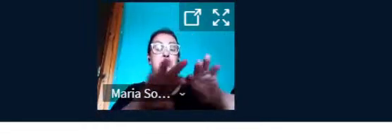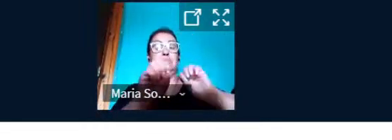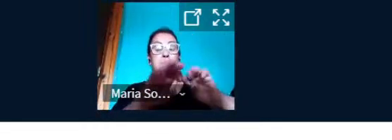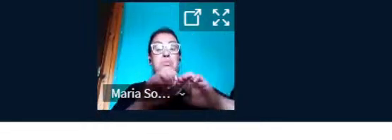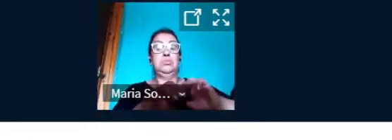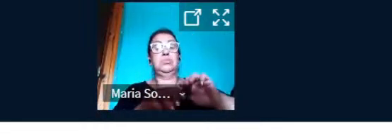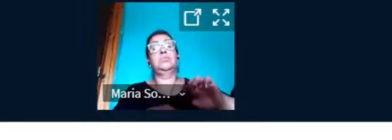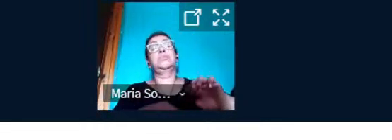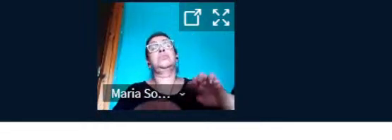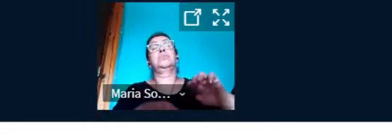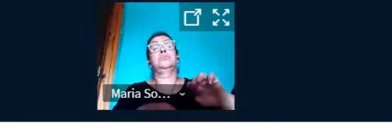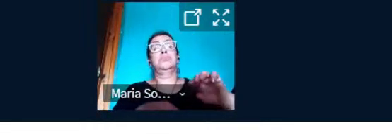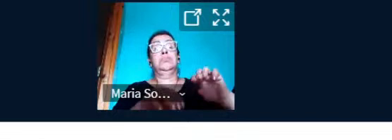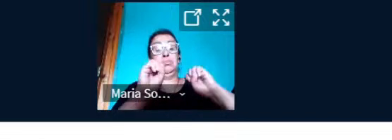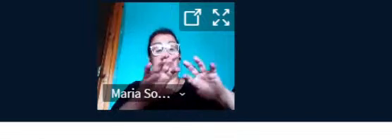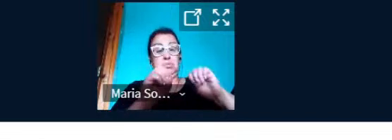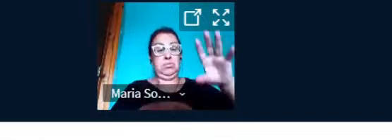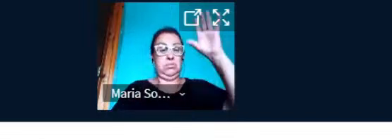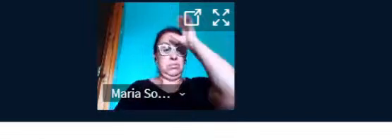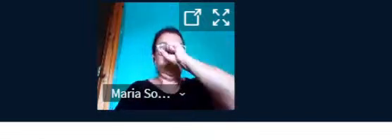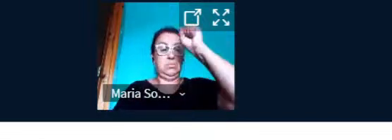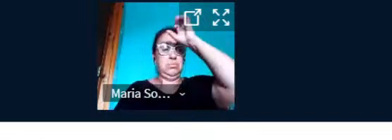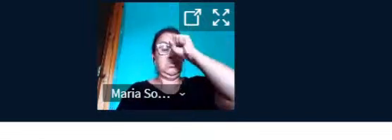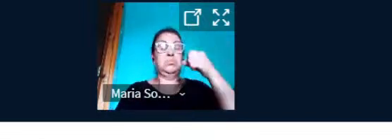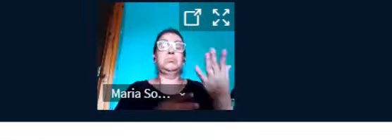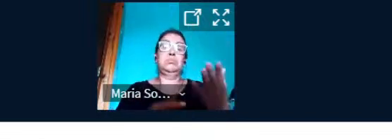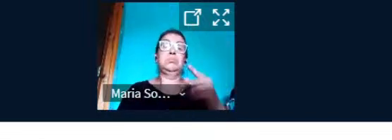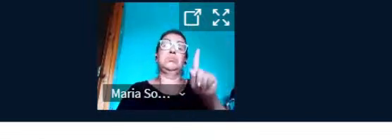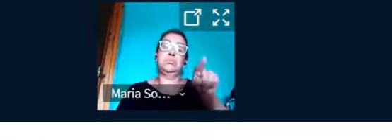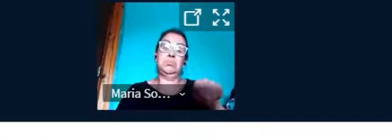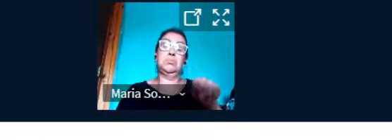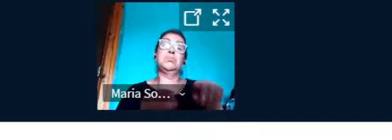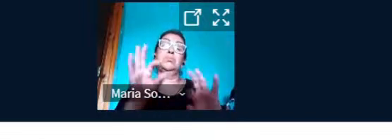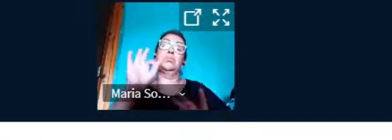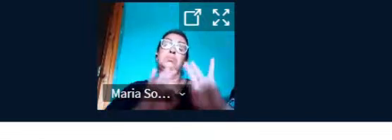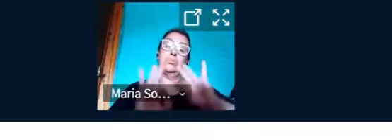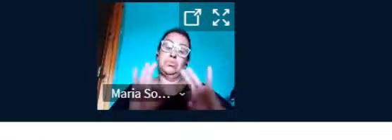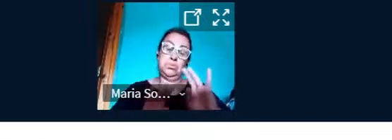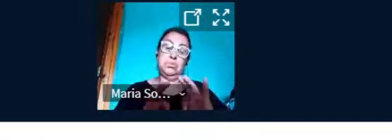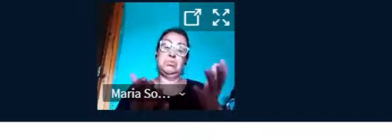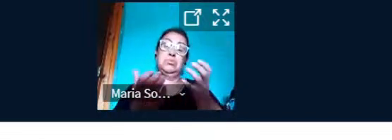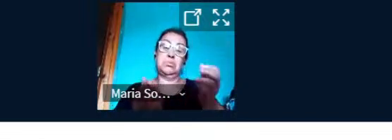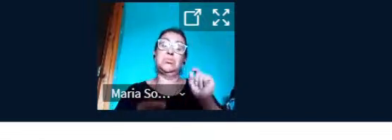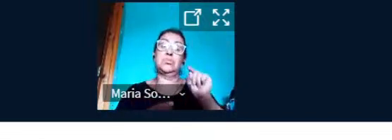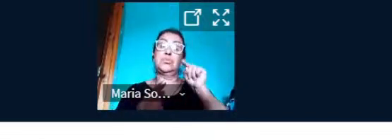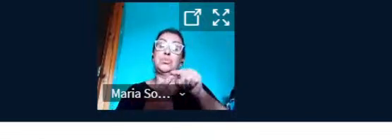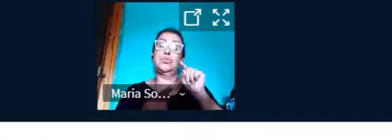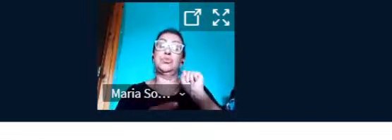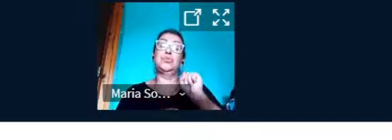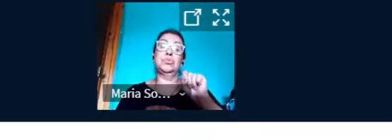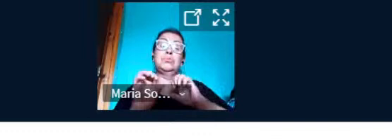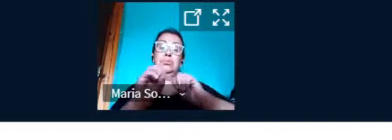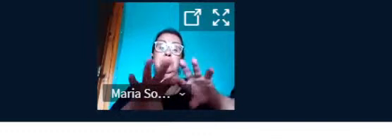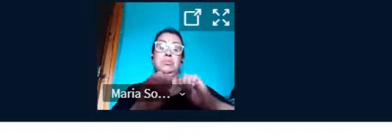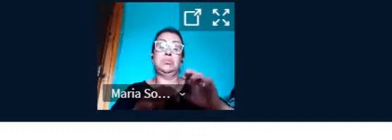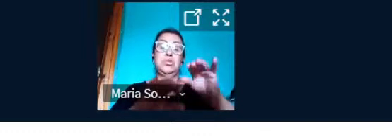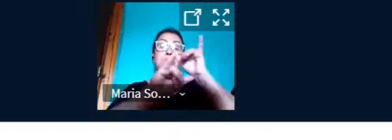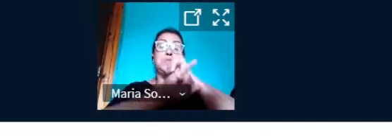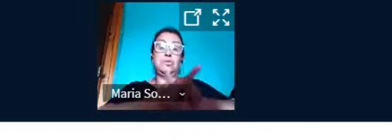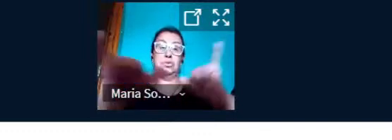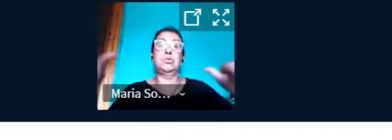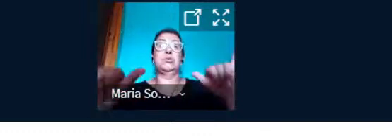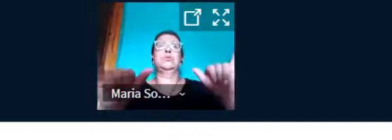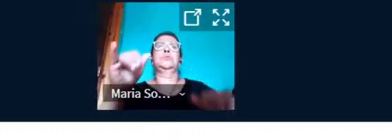projeto visa o ensino dessas ferramentas e a divulgação dos materiais desenvolvidos. O objetivo era oferecer minicursos